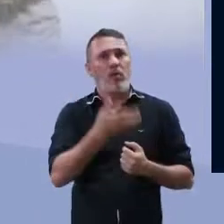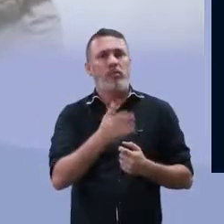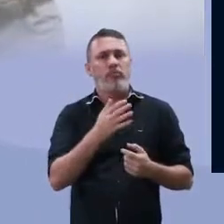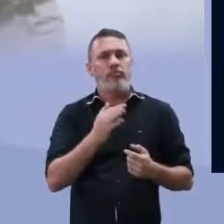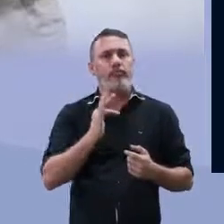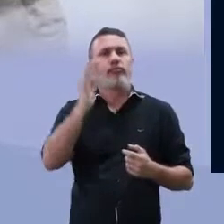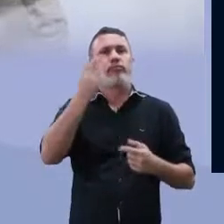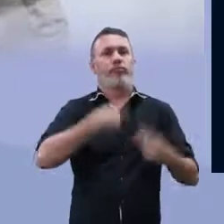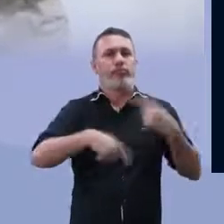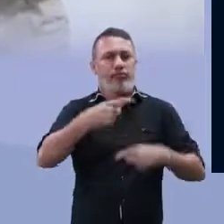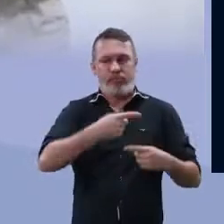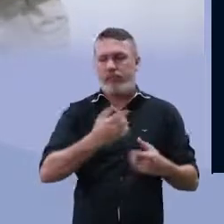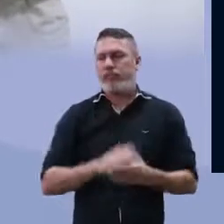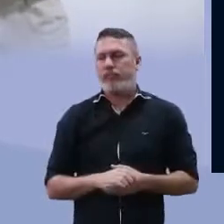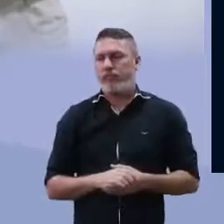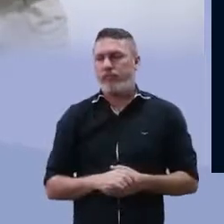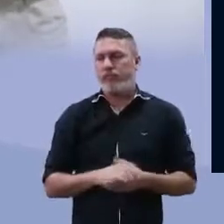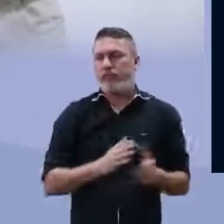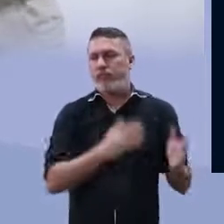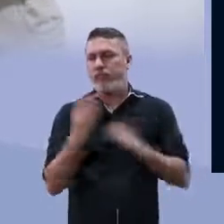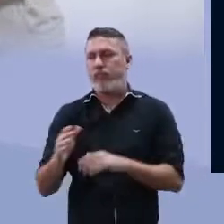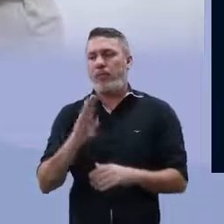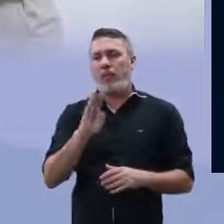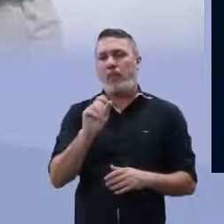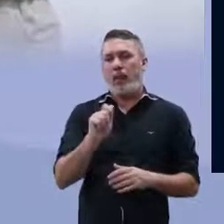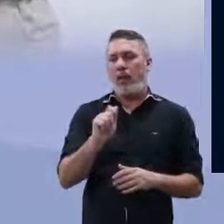isso é importante para o ecossistema aquático.